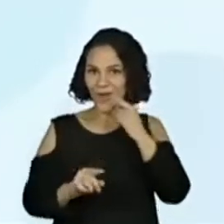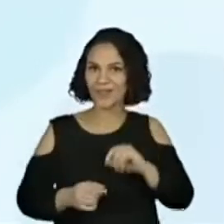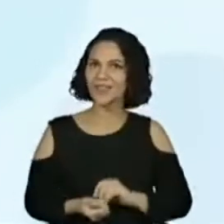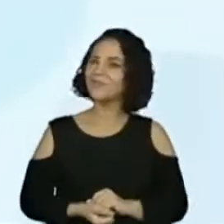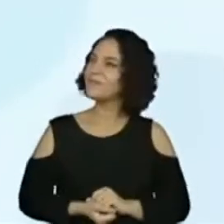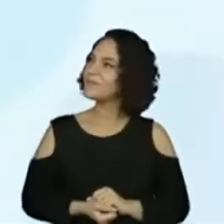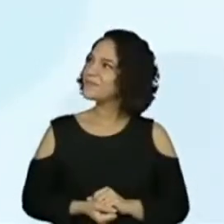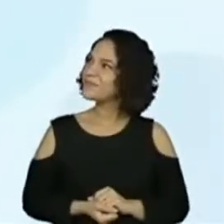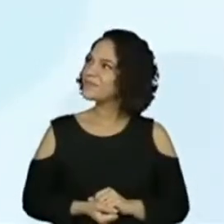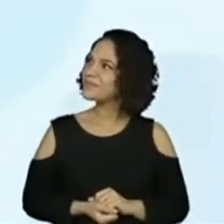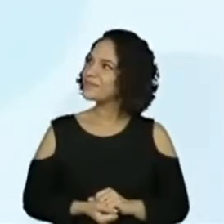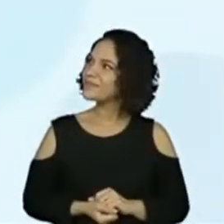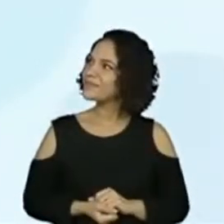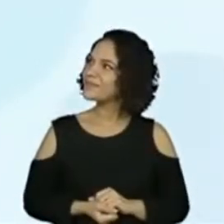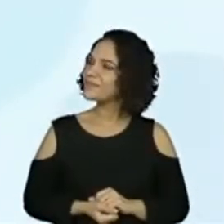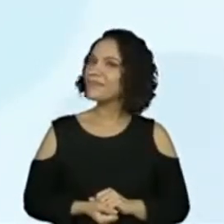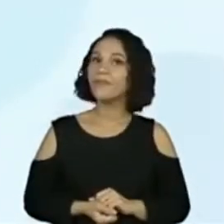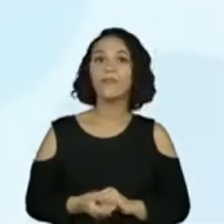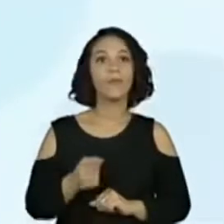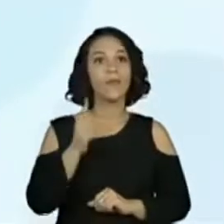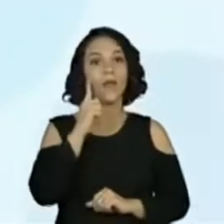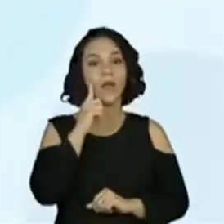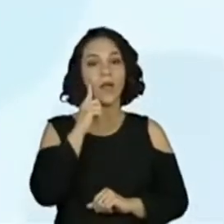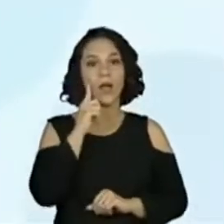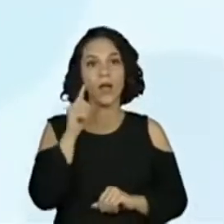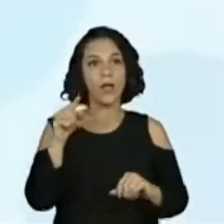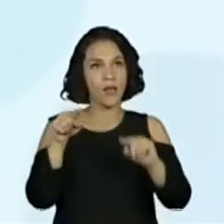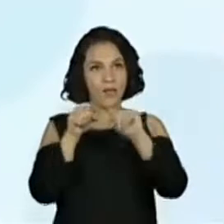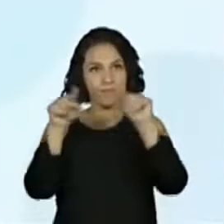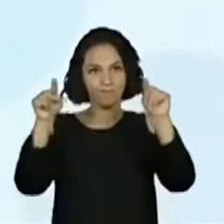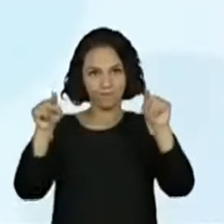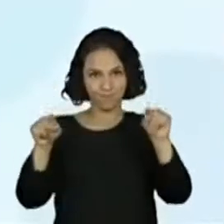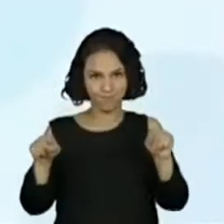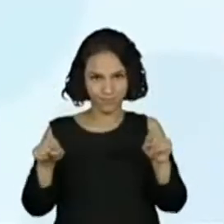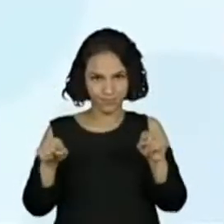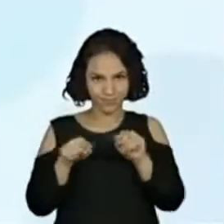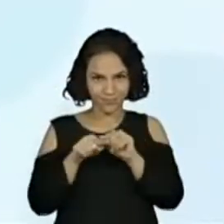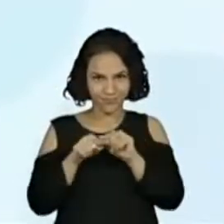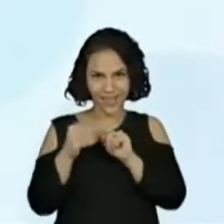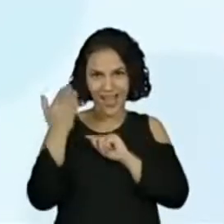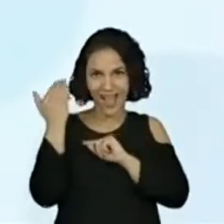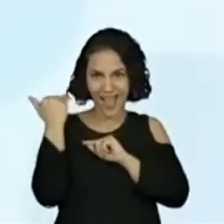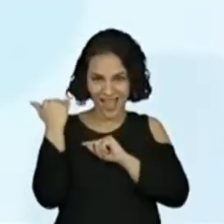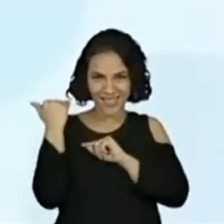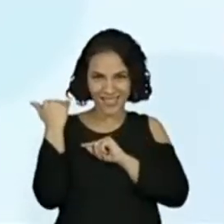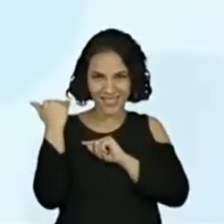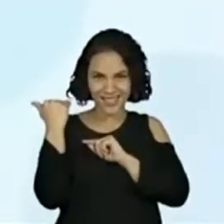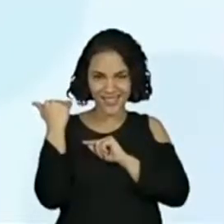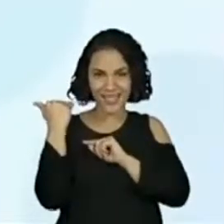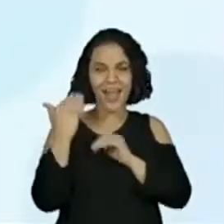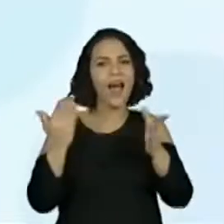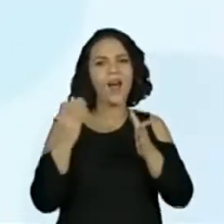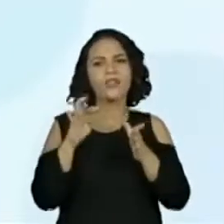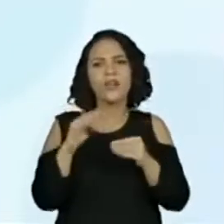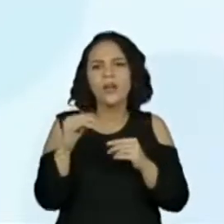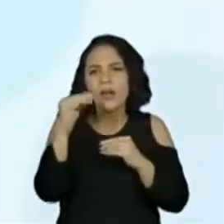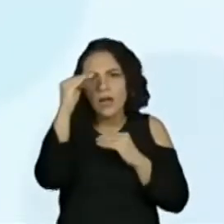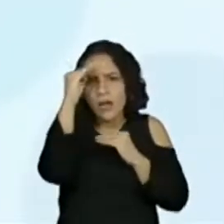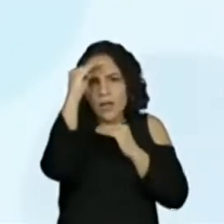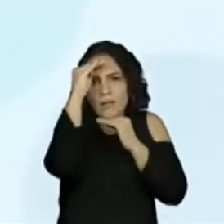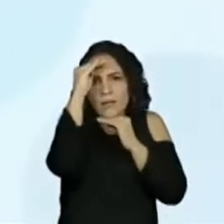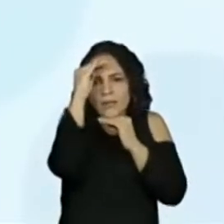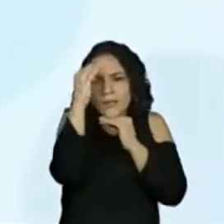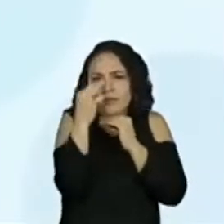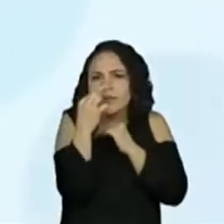Ele estava ocupando todo o espaço no primeiro quadrinho e aí depois só ficou aparecendo a cabeça e o nariz